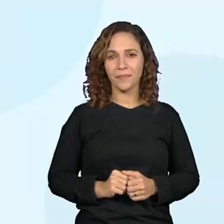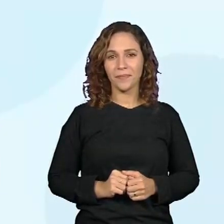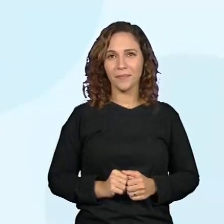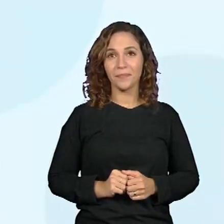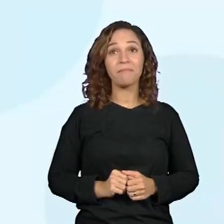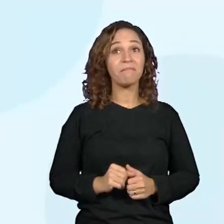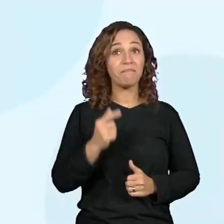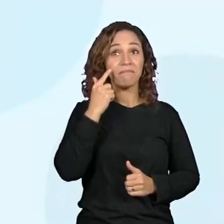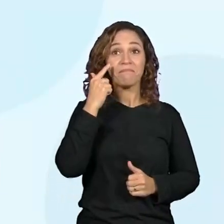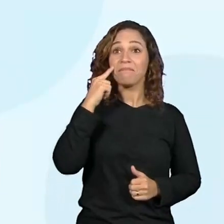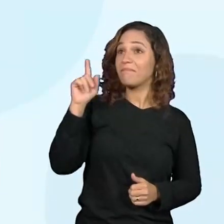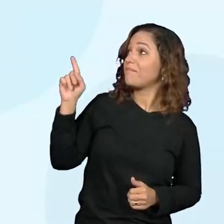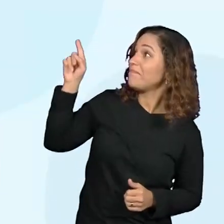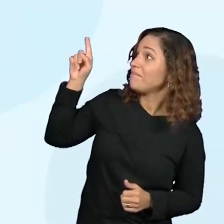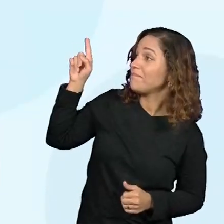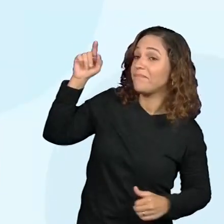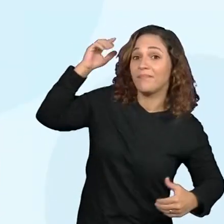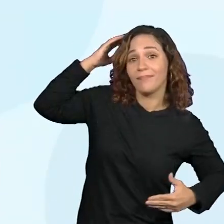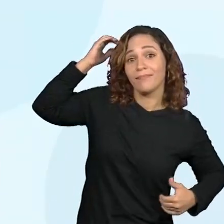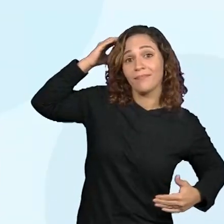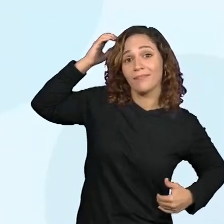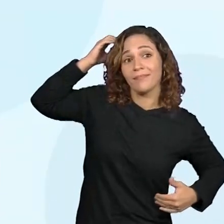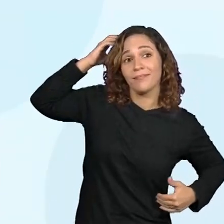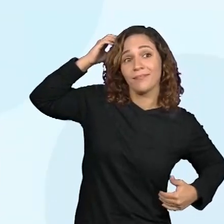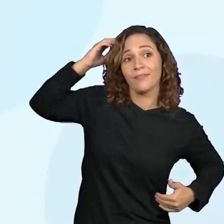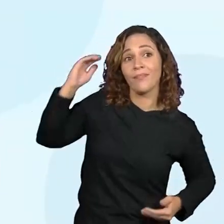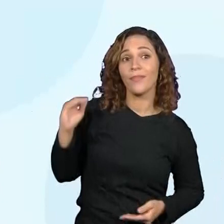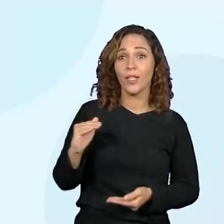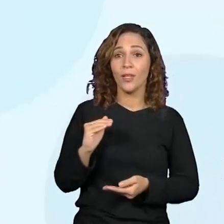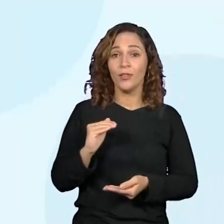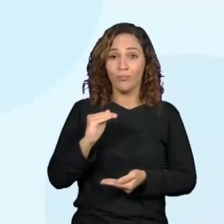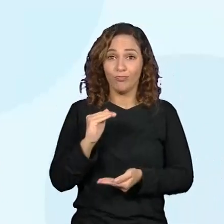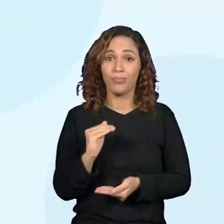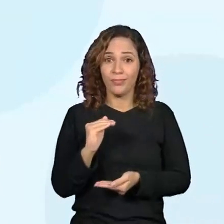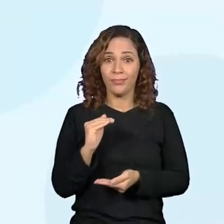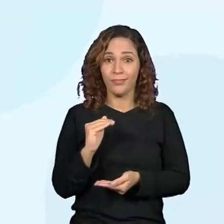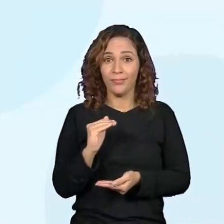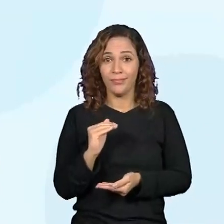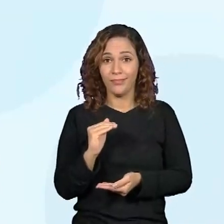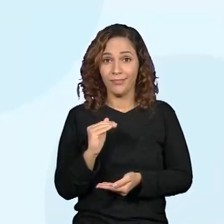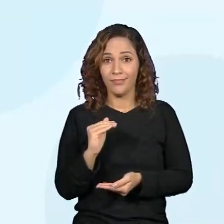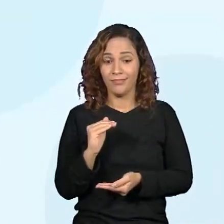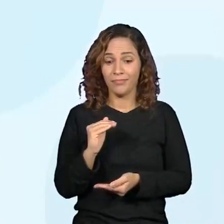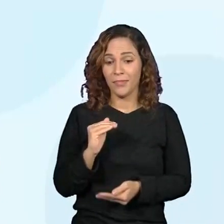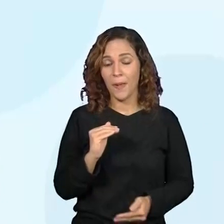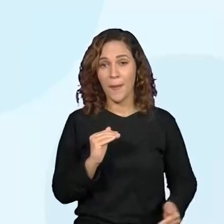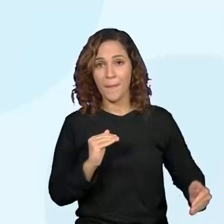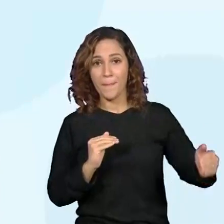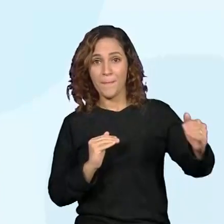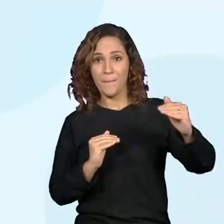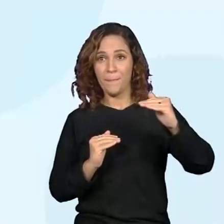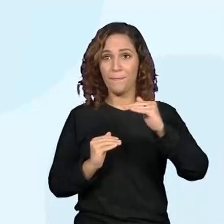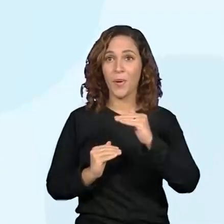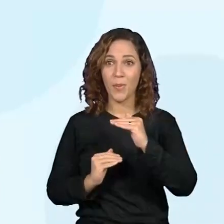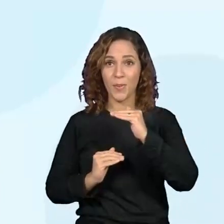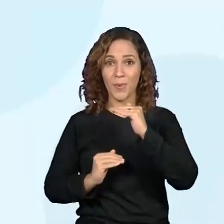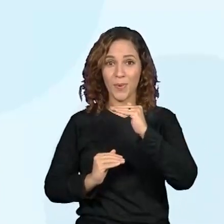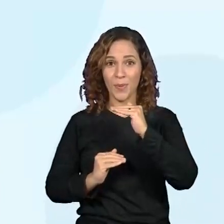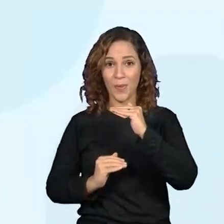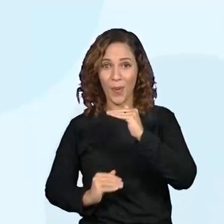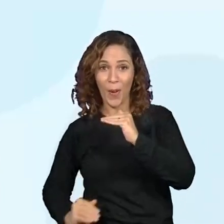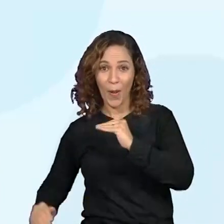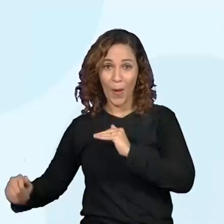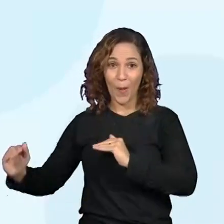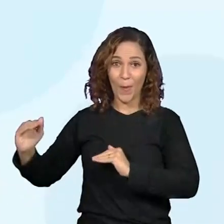Olha lá, os macaquinhos já subindo um em cima do outro. Nós vamos descobrir se eles conseguiram chegar no objetivo.